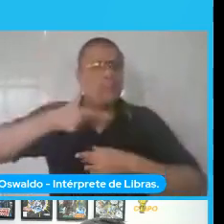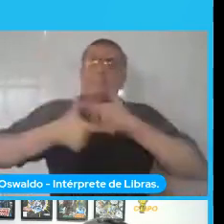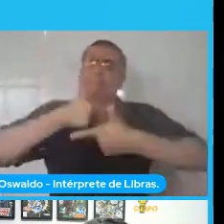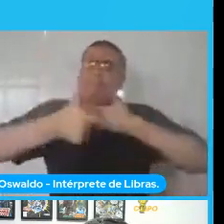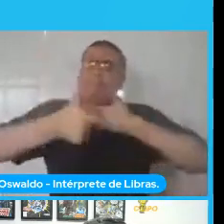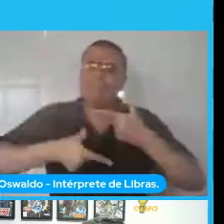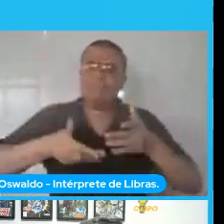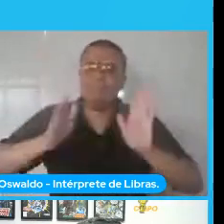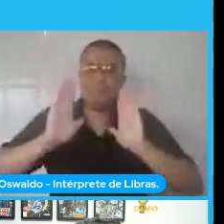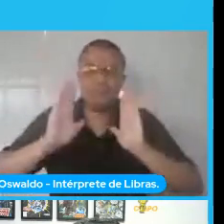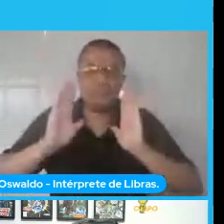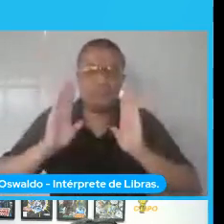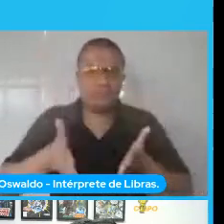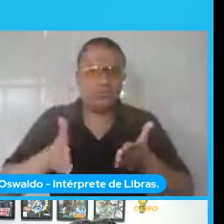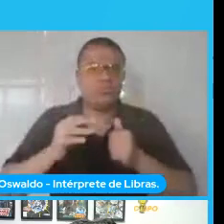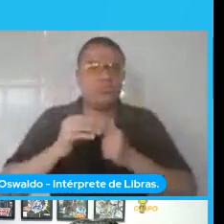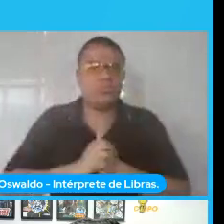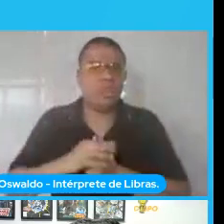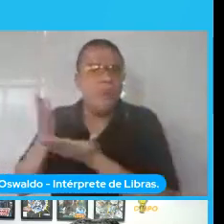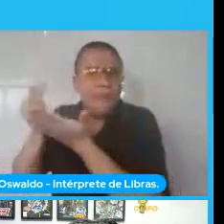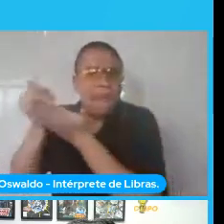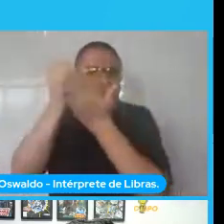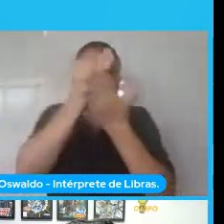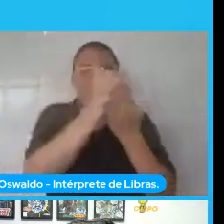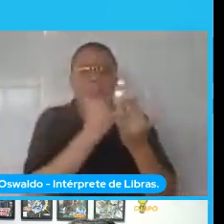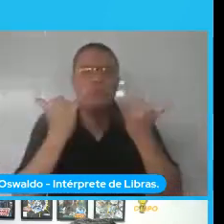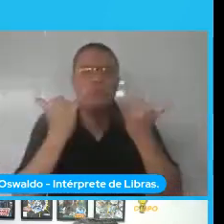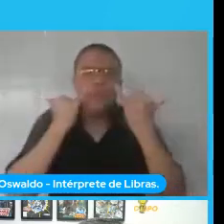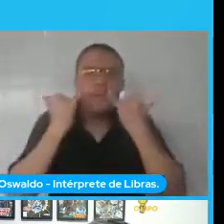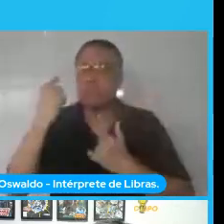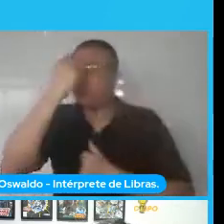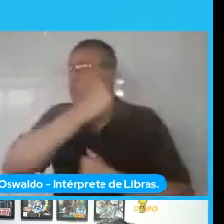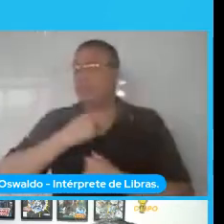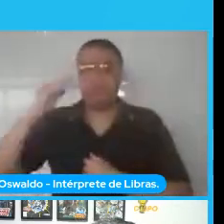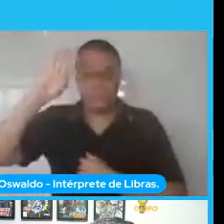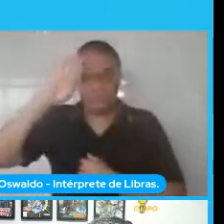imagem e de rosto, principalmente já faz um tempo, faz uns dois, três anos.